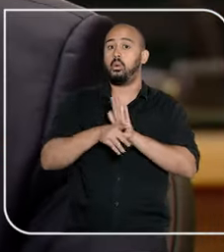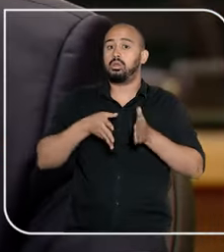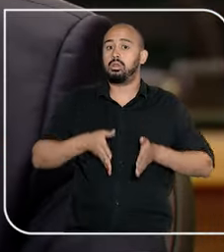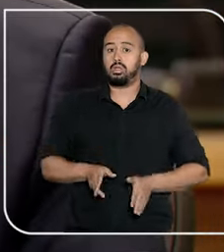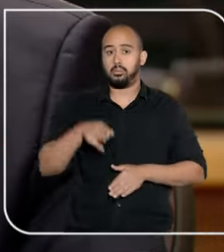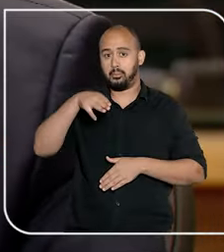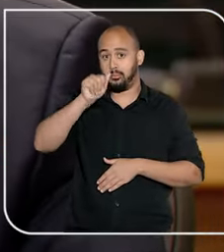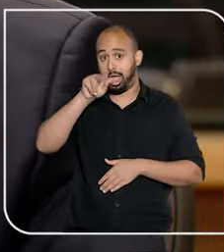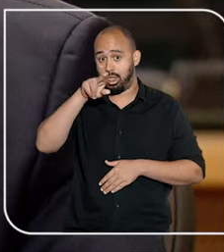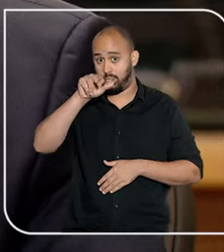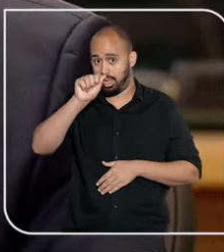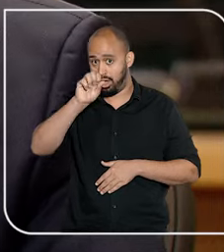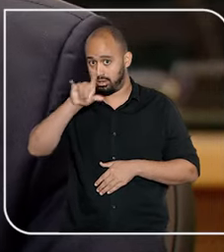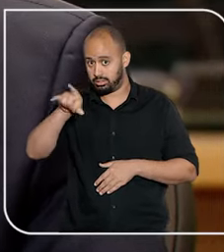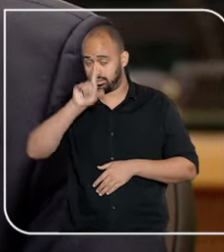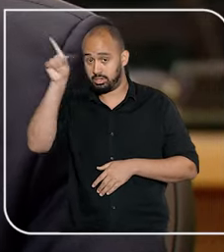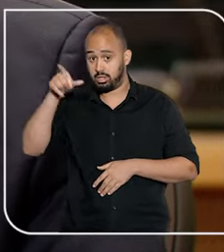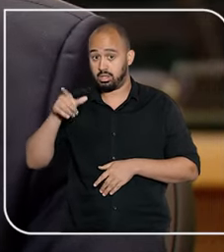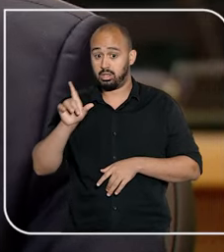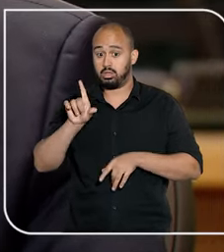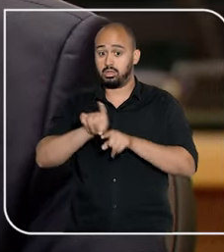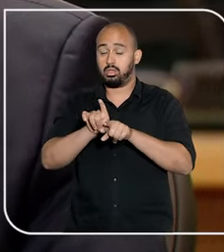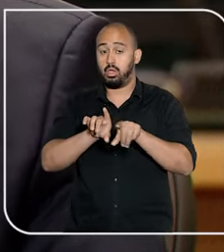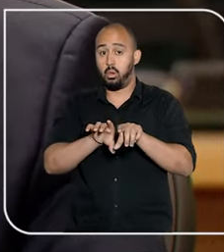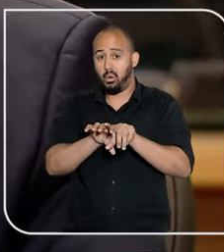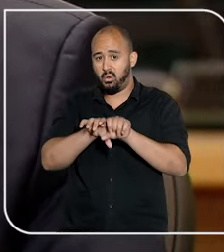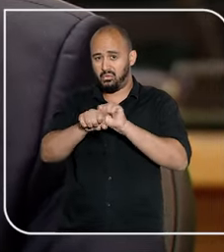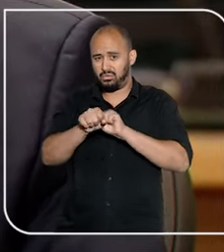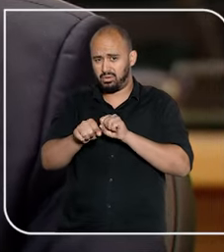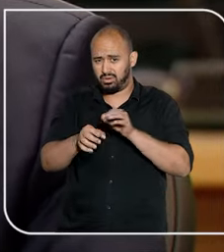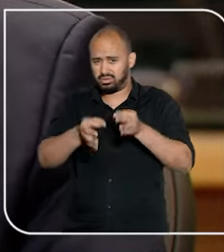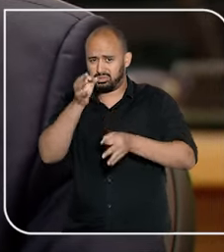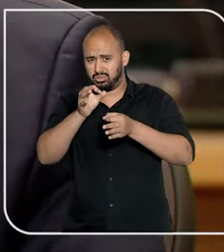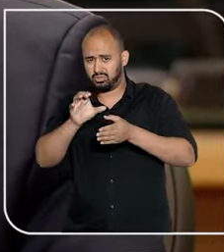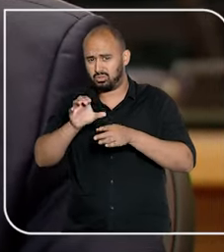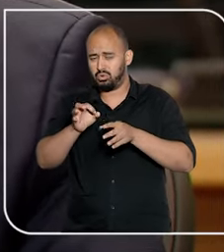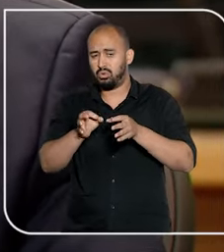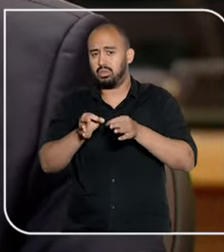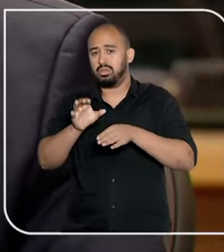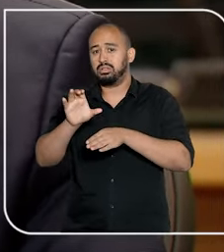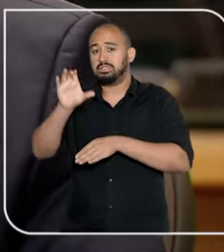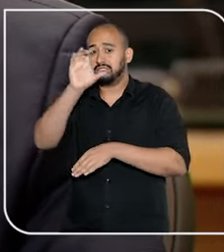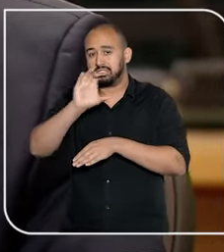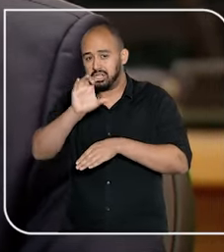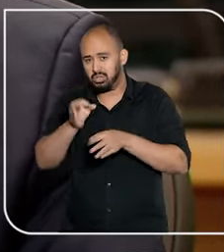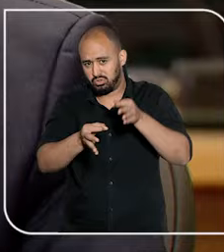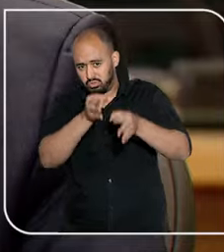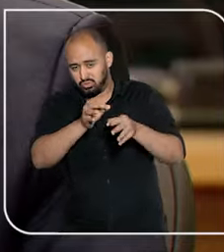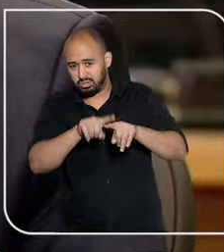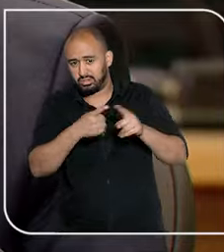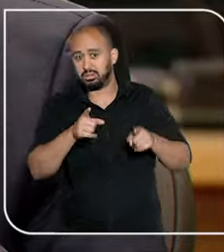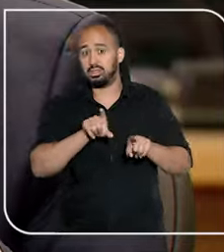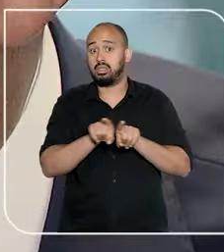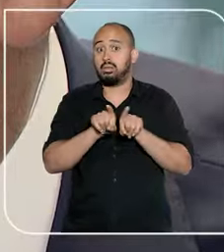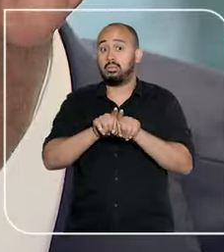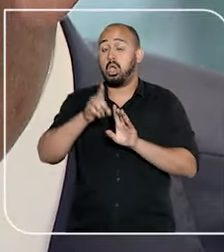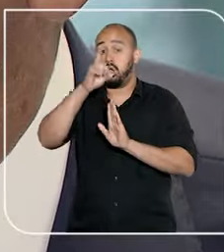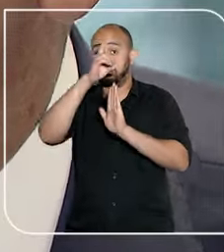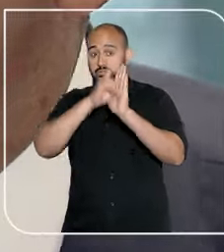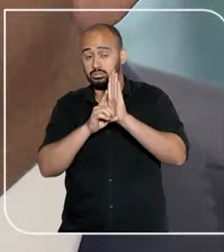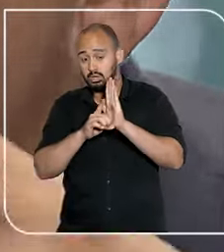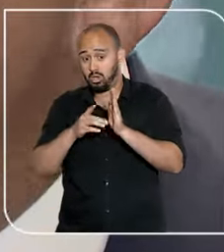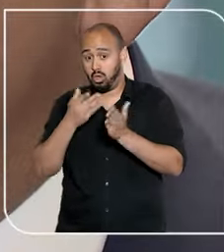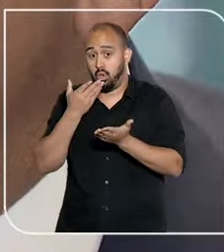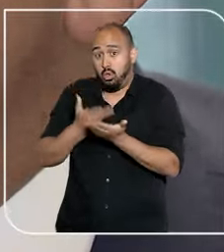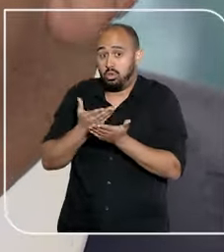de Manaus, Mauro Campibel Marques é graduado em Ciências Jurídicas pelo Centro Universitário Metodista, Benete, no Rio de Janeiro. É o